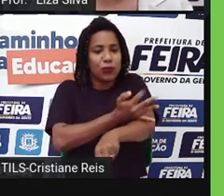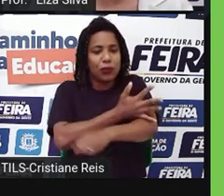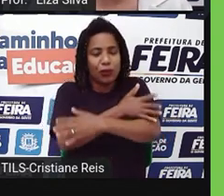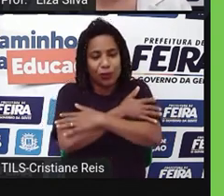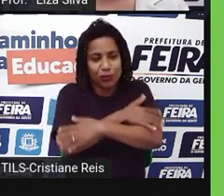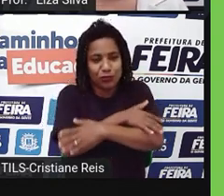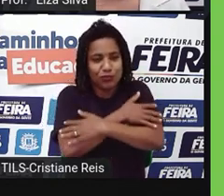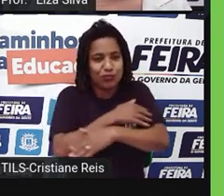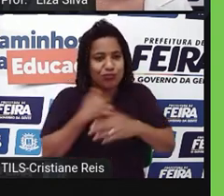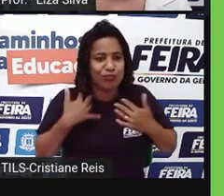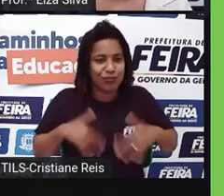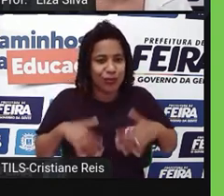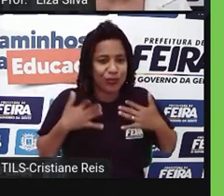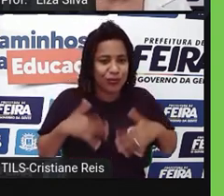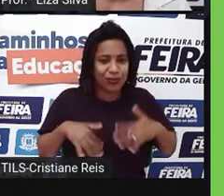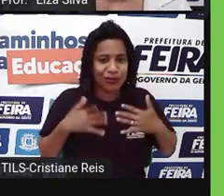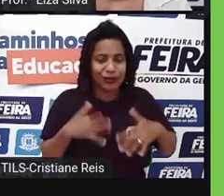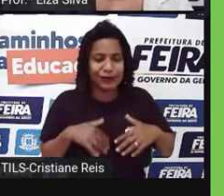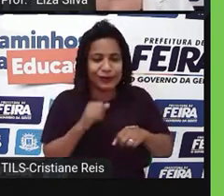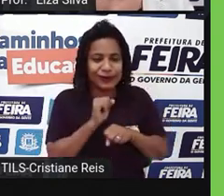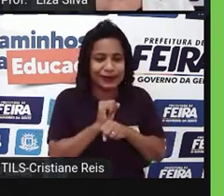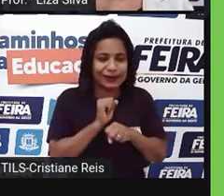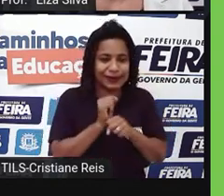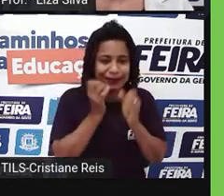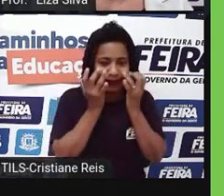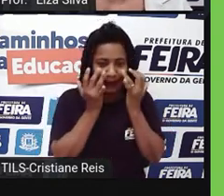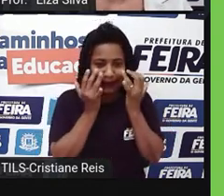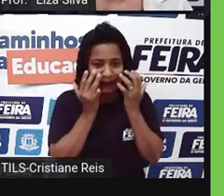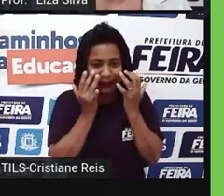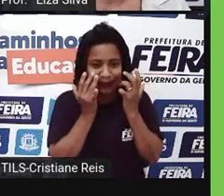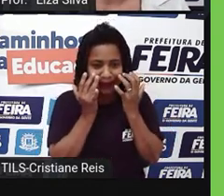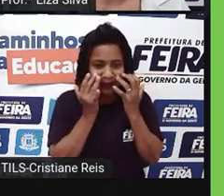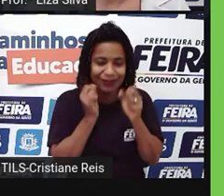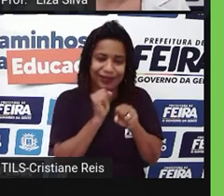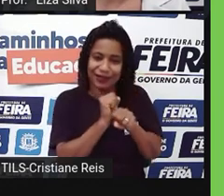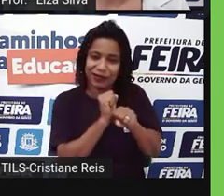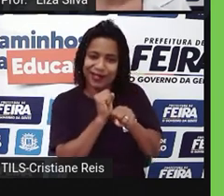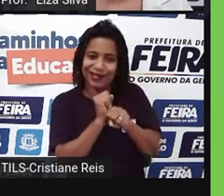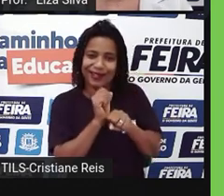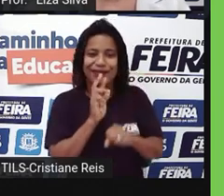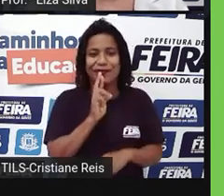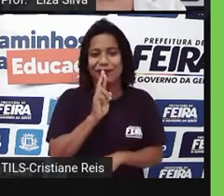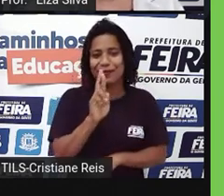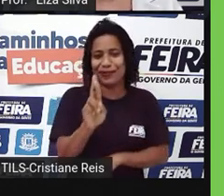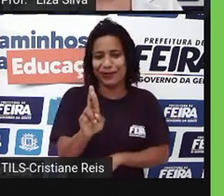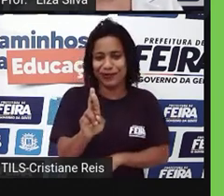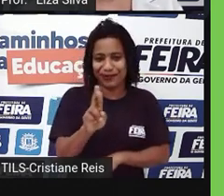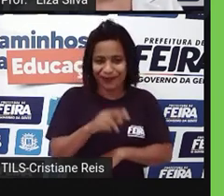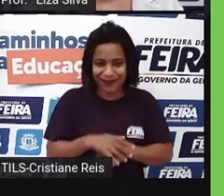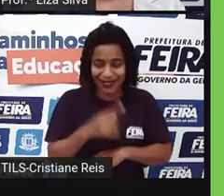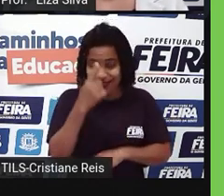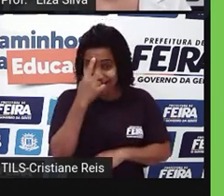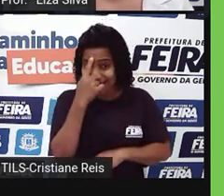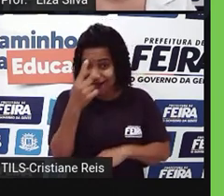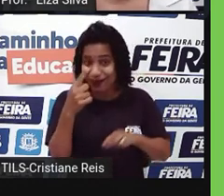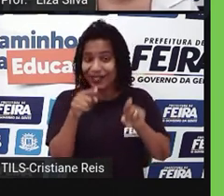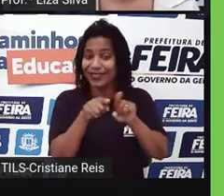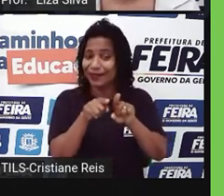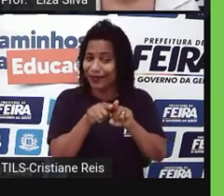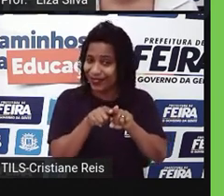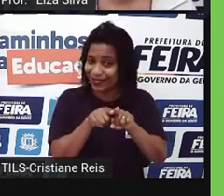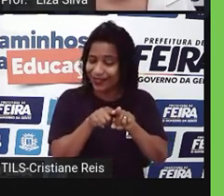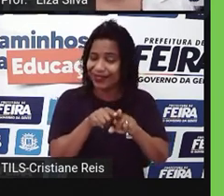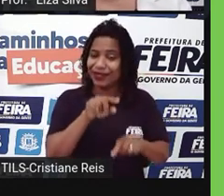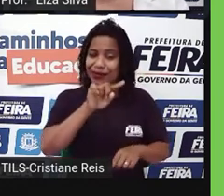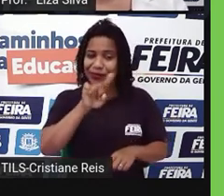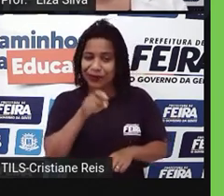que estar preparados para isso também. E aí, lembra que eu falei dos sinais de pontuação que a gente deve utilizar? Inclusive a